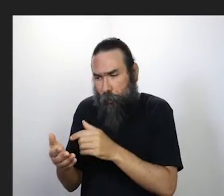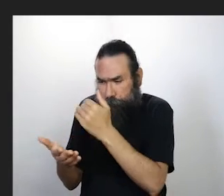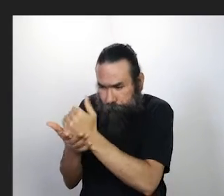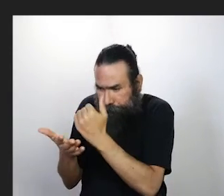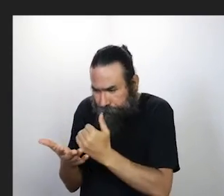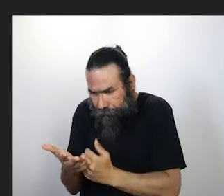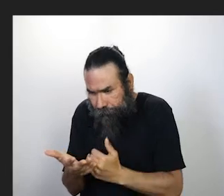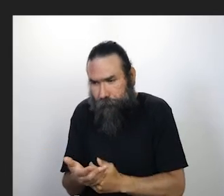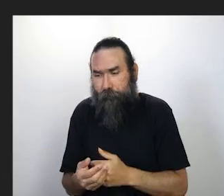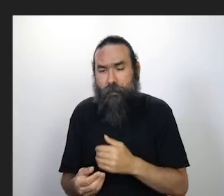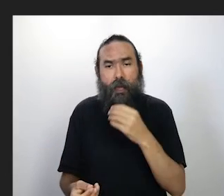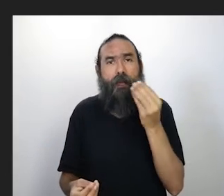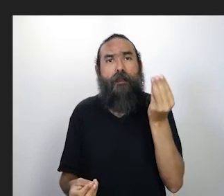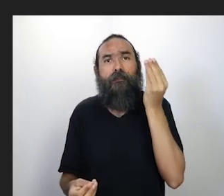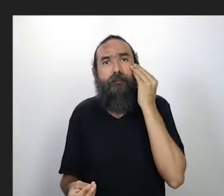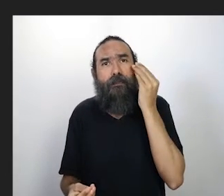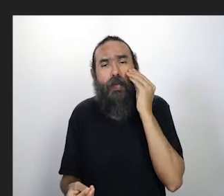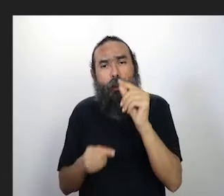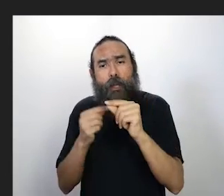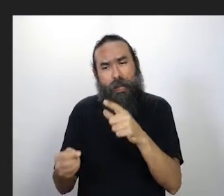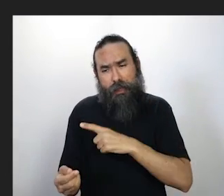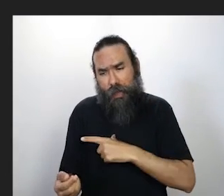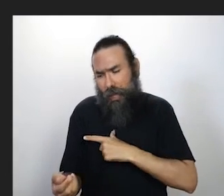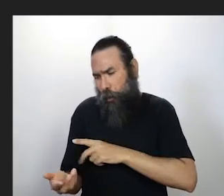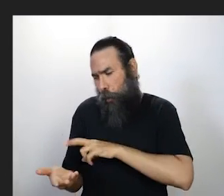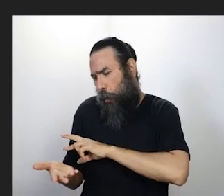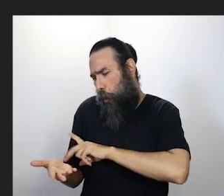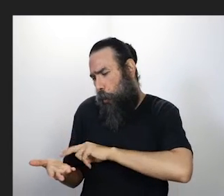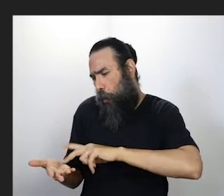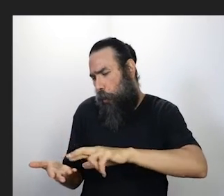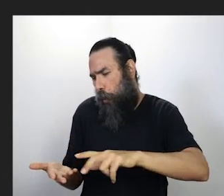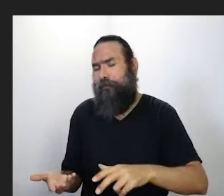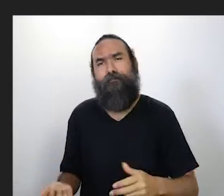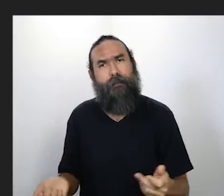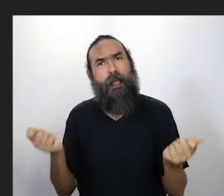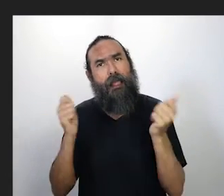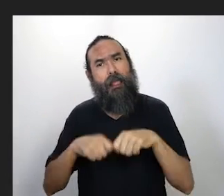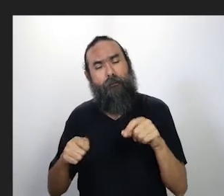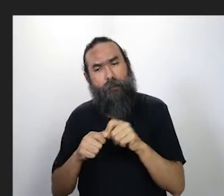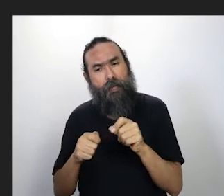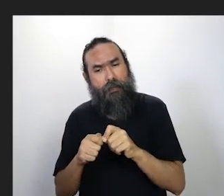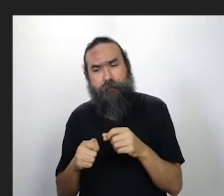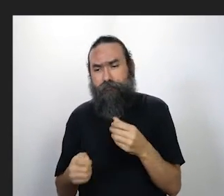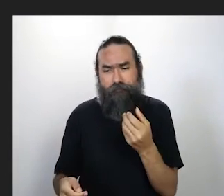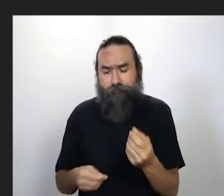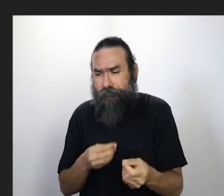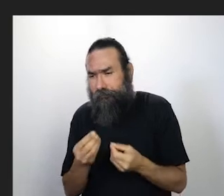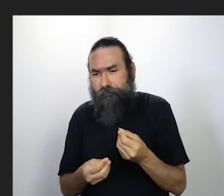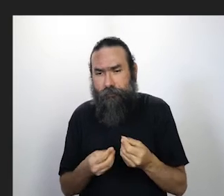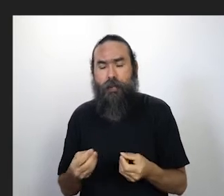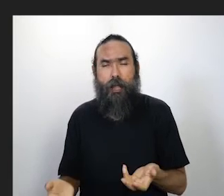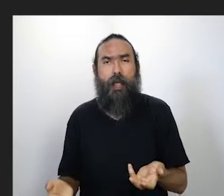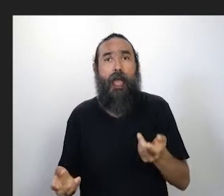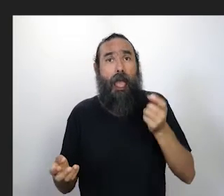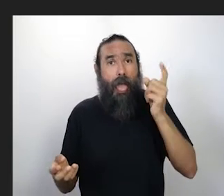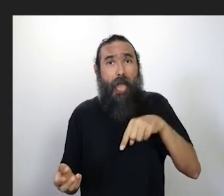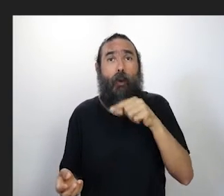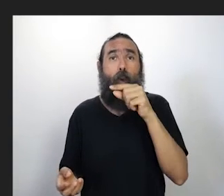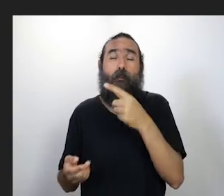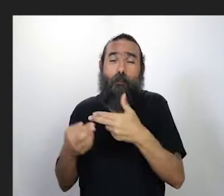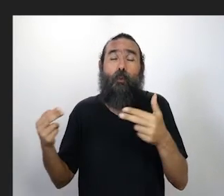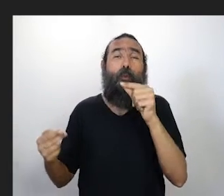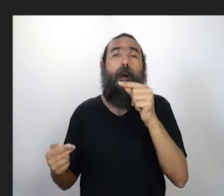vendo que tem bastante coisa, que dá para fazer muita coisa com isso, enfim, isso é uma das partes